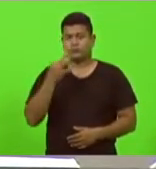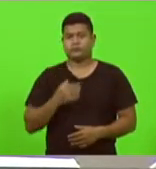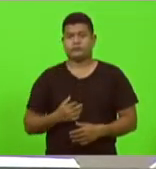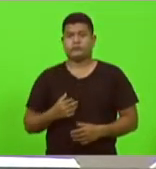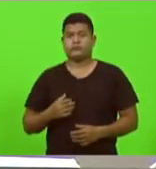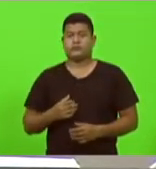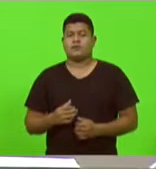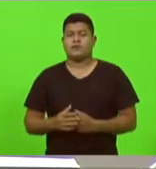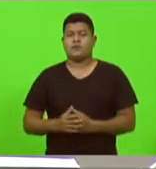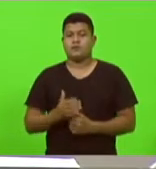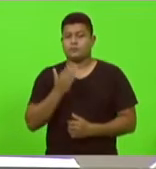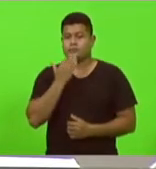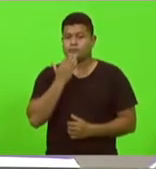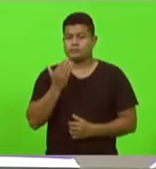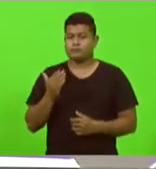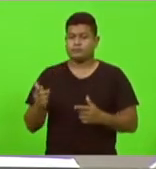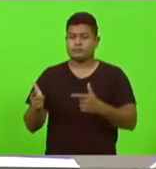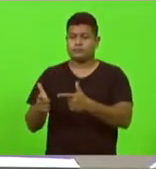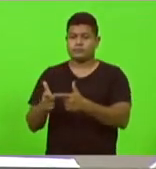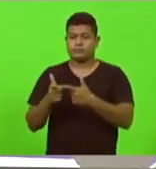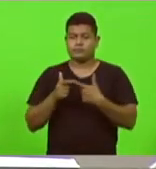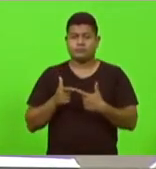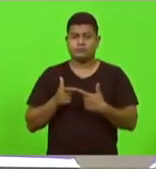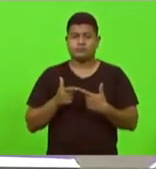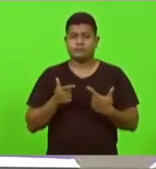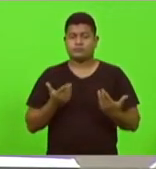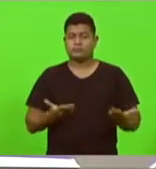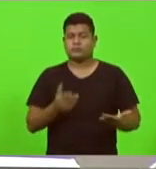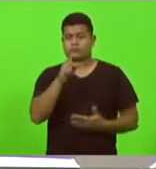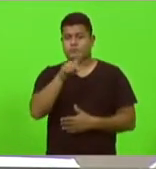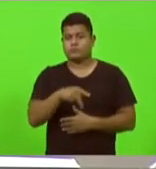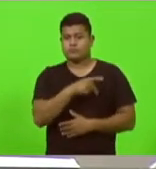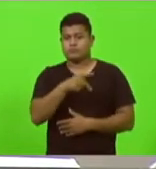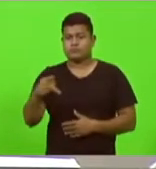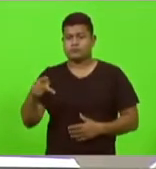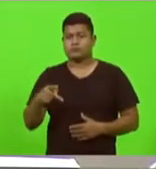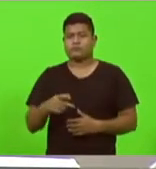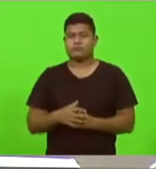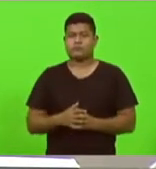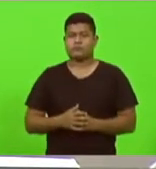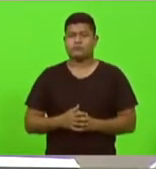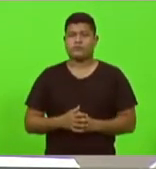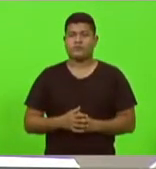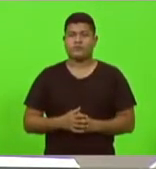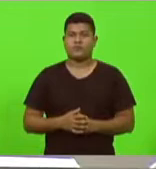do deputado padre Pedro Valdeceira, para tratar de assuntos particulares.